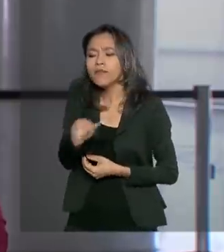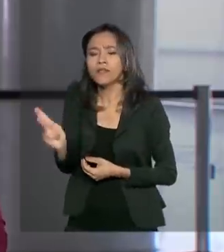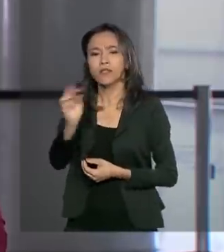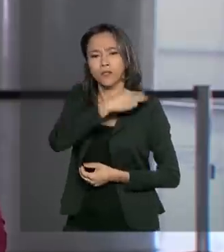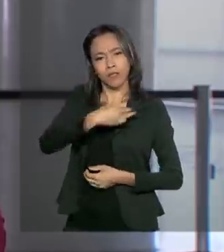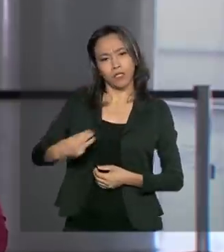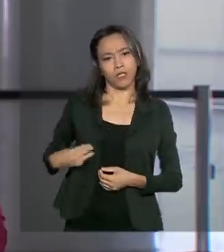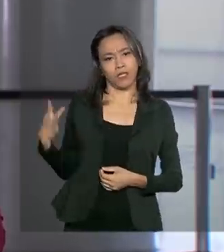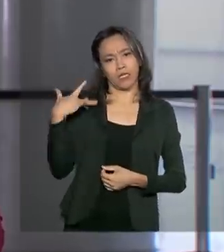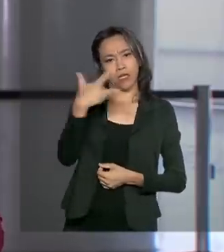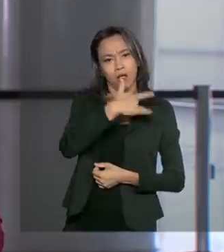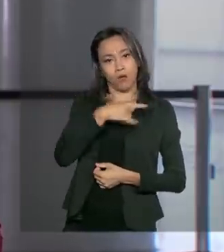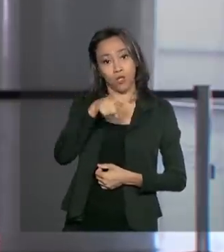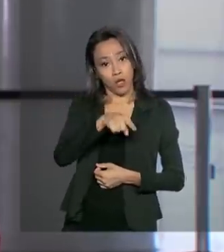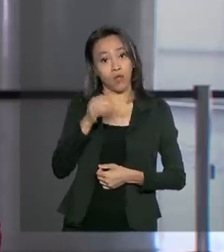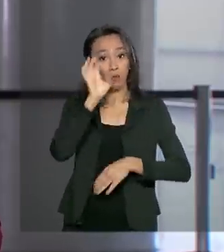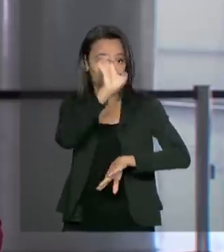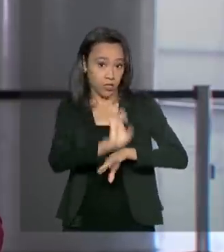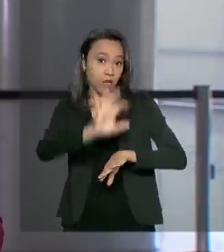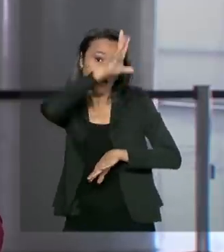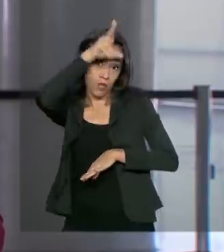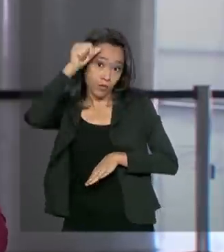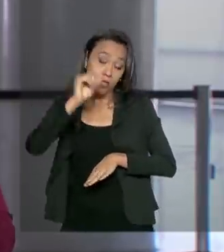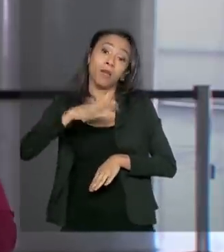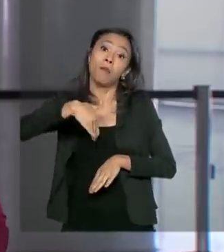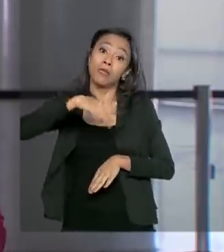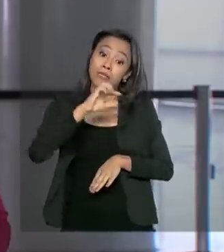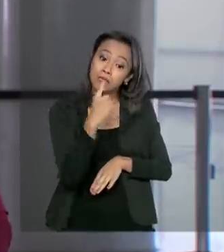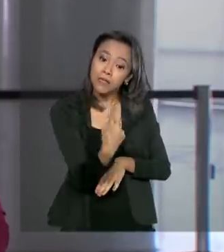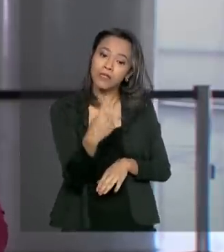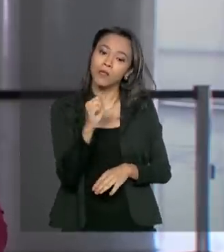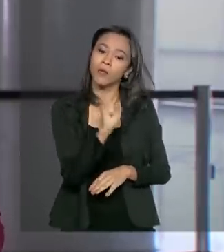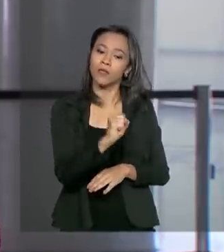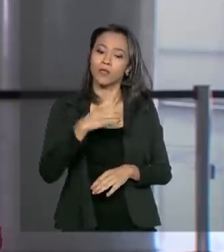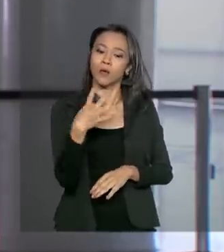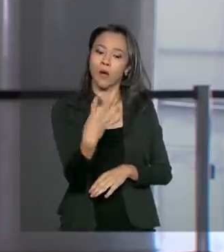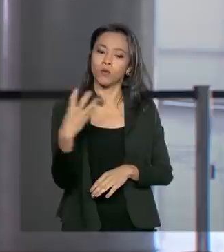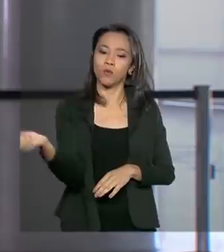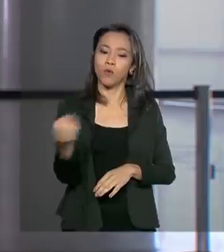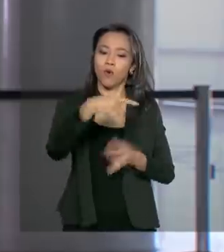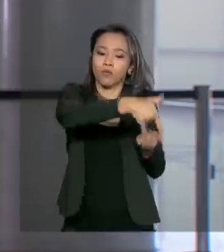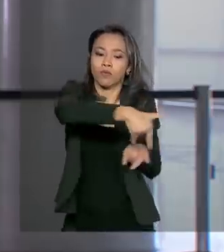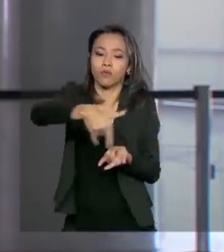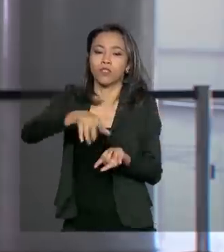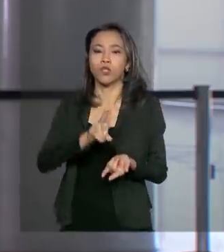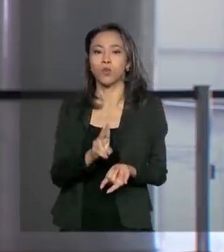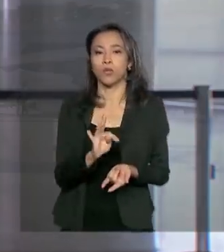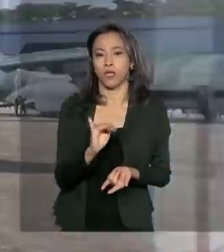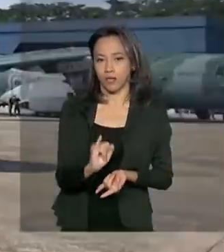Teich, ao estado, onde foram habilitados 184 novos leitos de UTI. Vamos assistir.